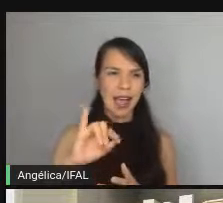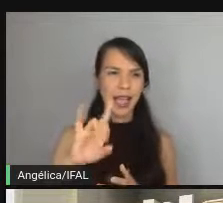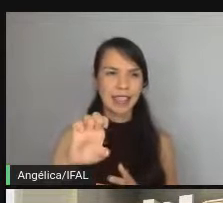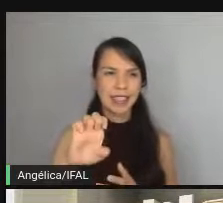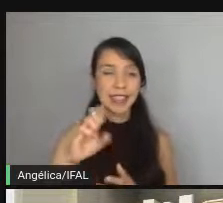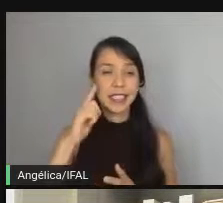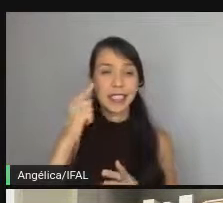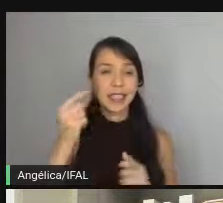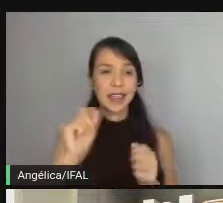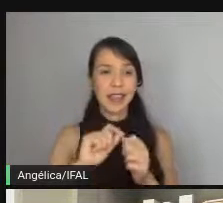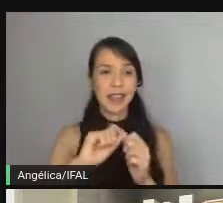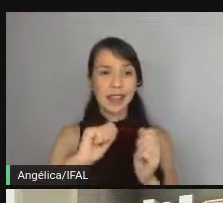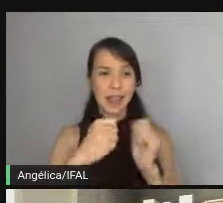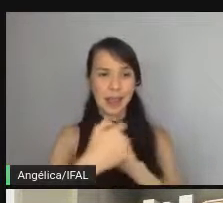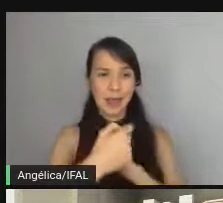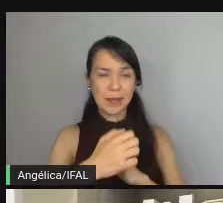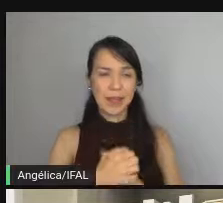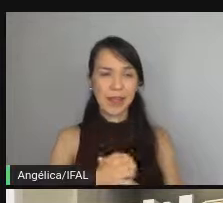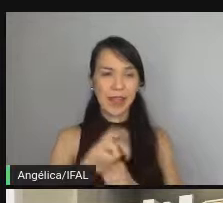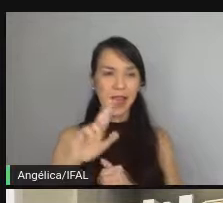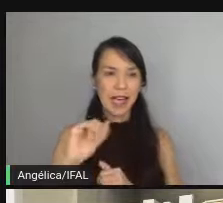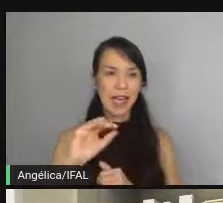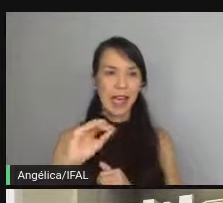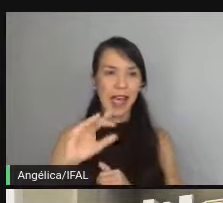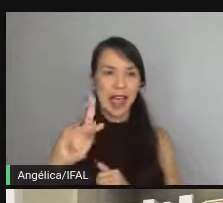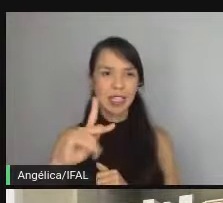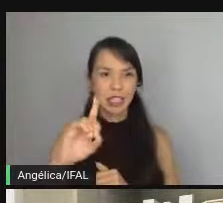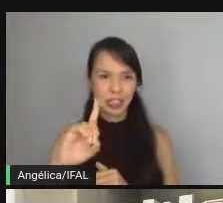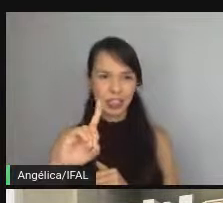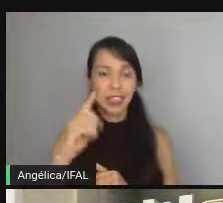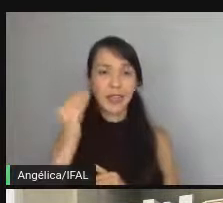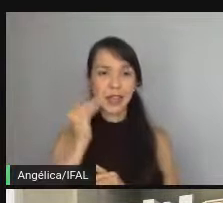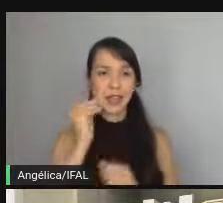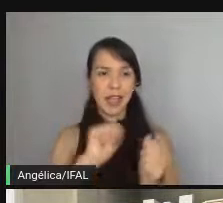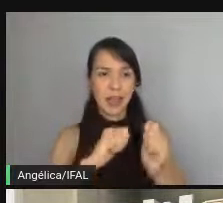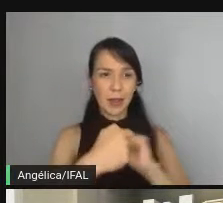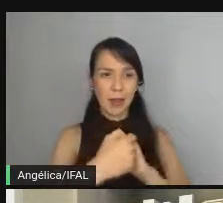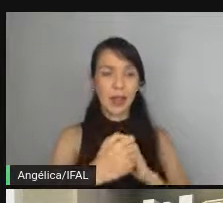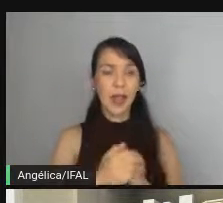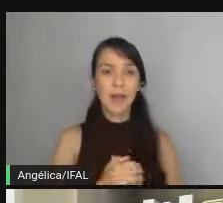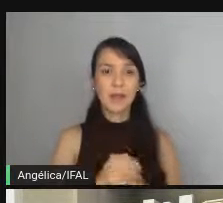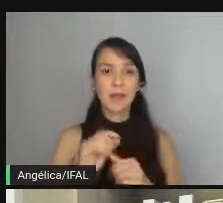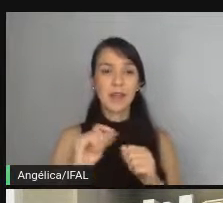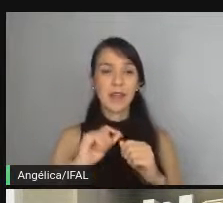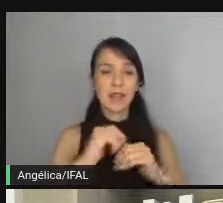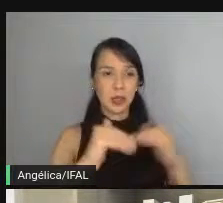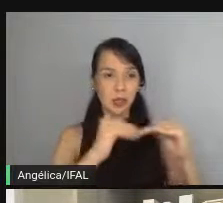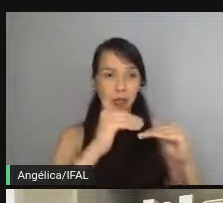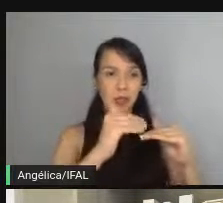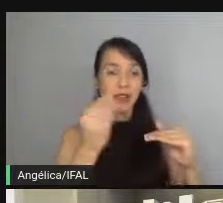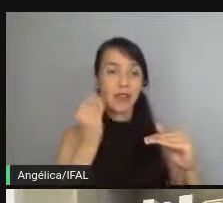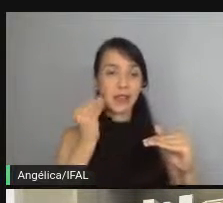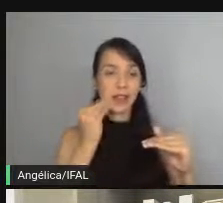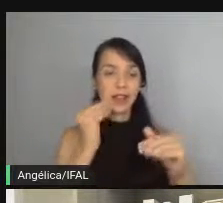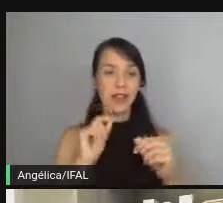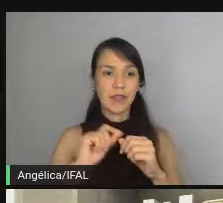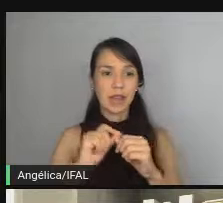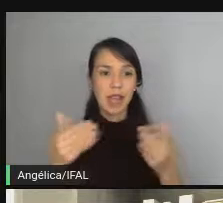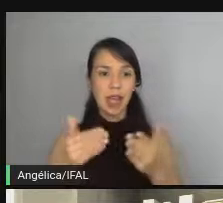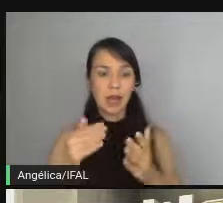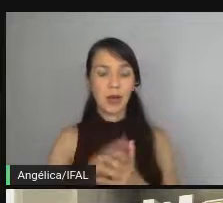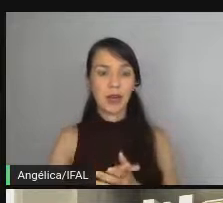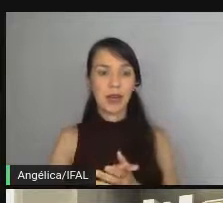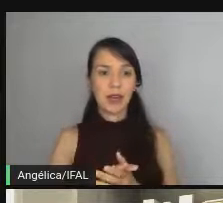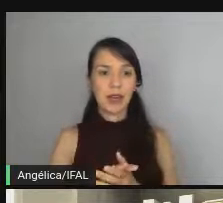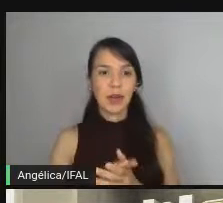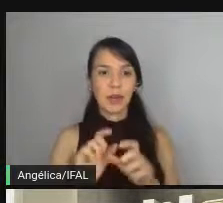adaptar o que a gente pensou foi ele vai tentar adaptar a forma de desenvolvimento agora a gente vai tentar desenvolver pelo menos